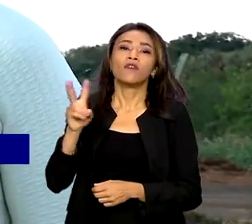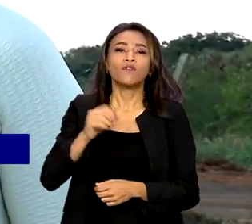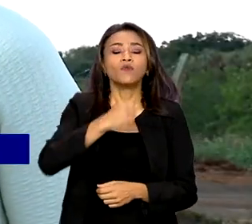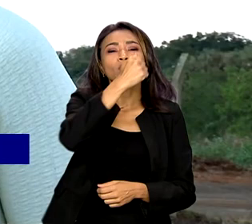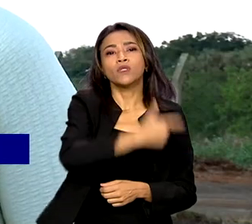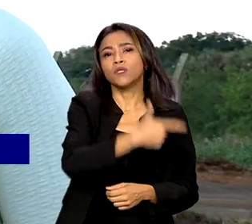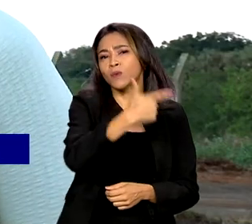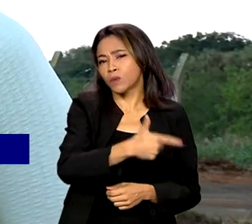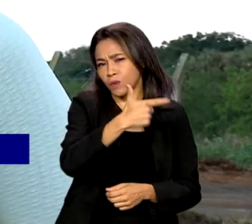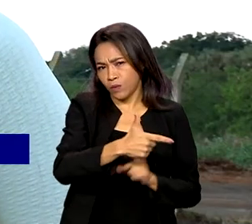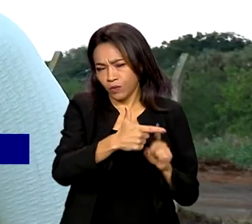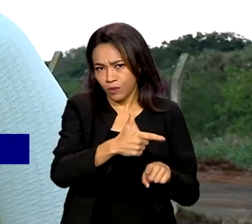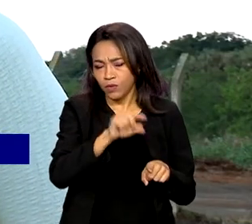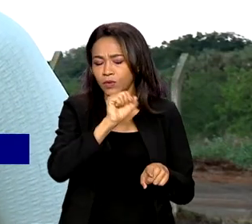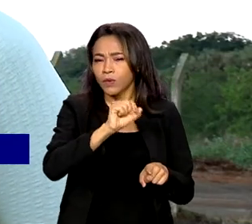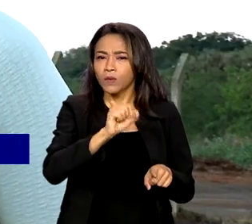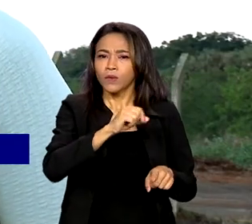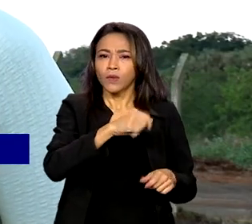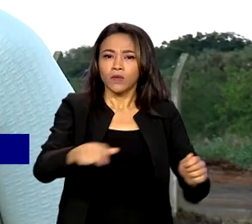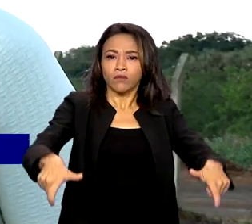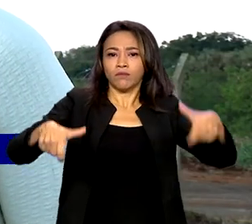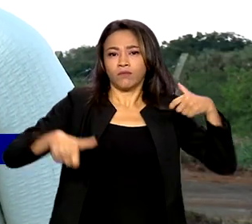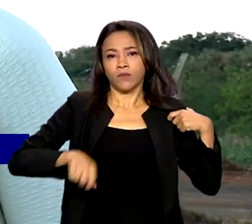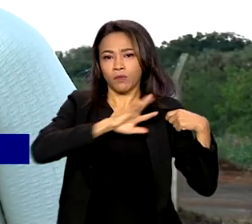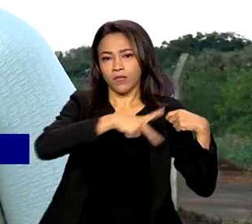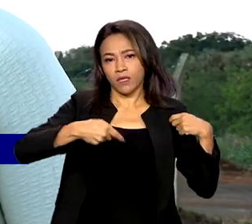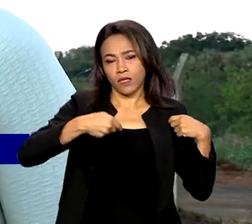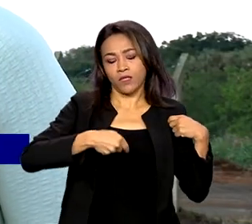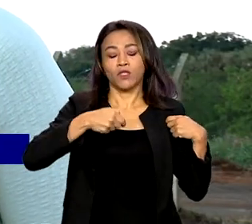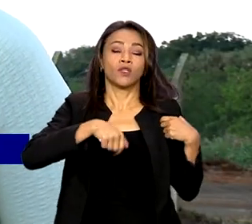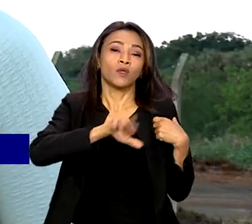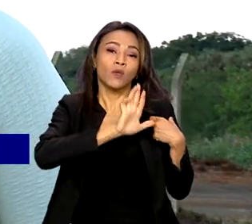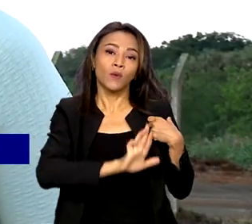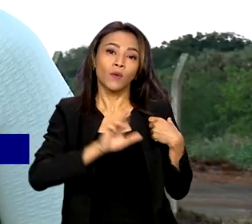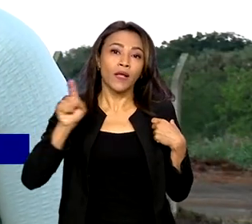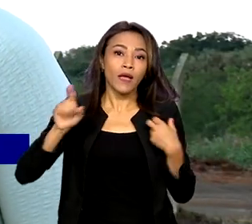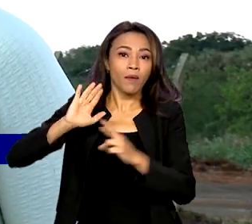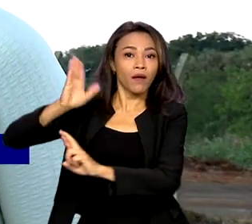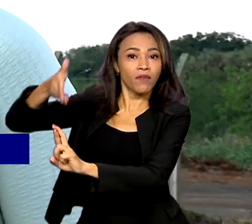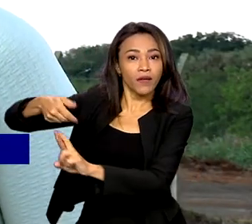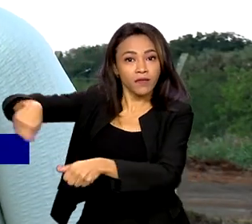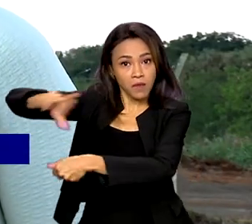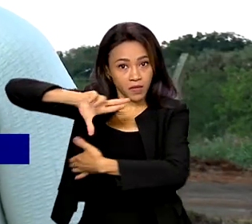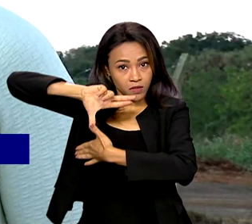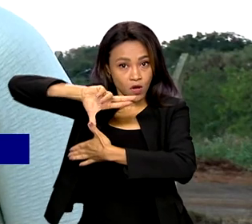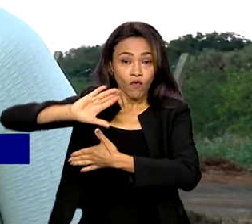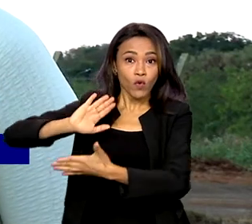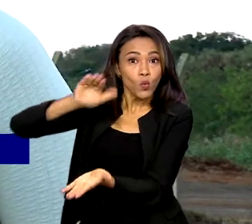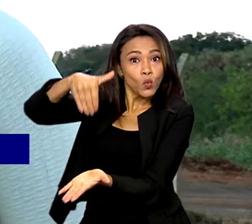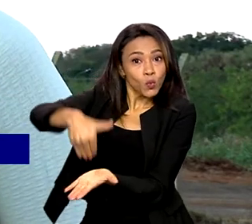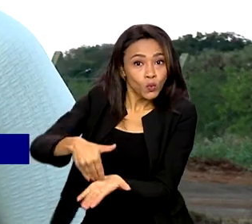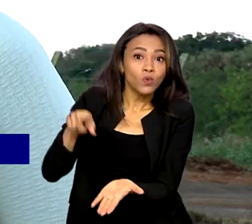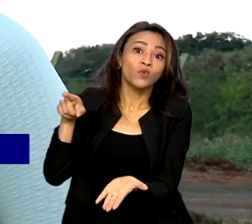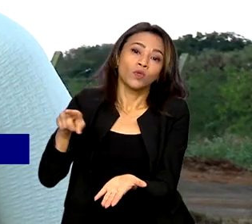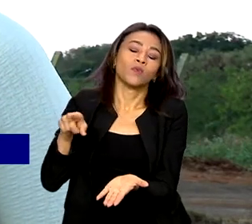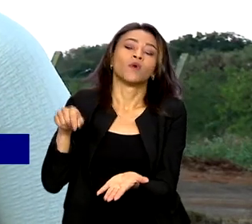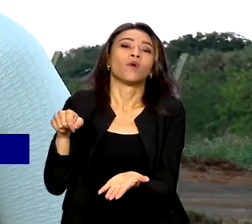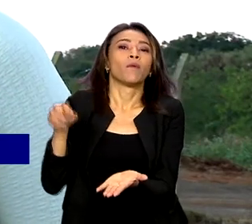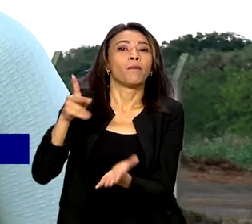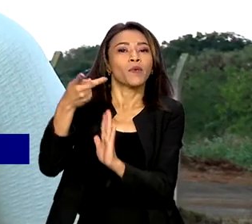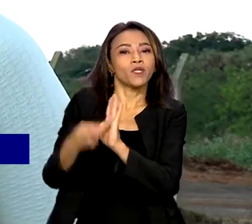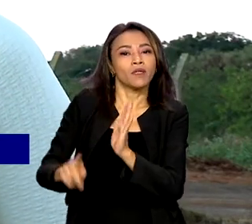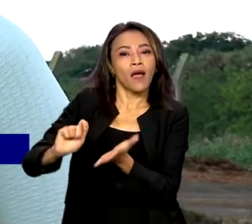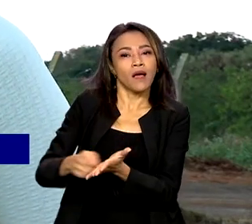Lula e é considerada um símbolo da integração da América Latina. O campus foi o último projeto assinado pelo arquiteto Oscar